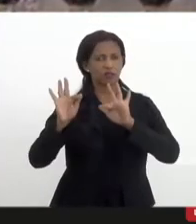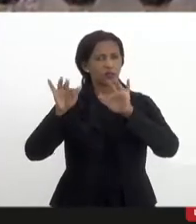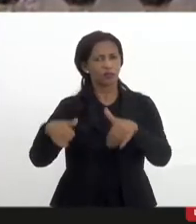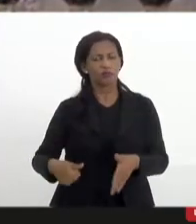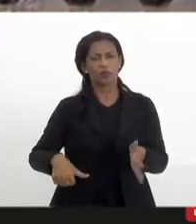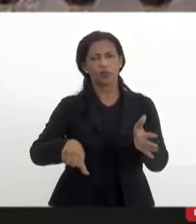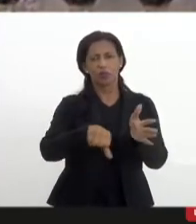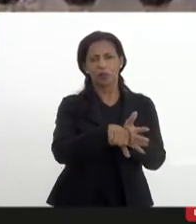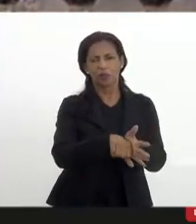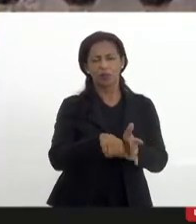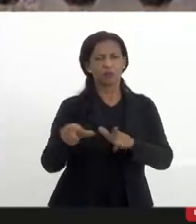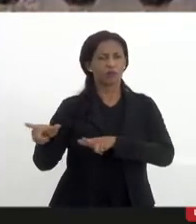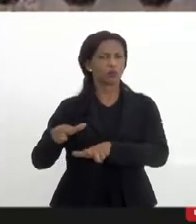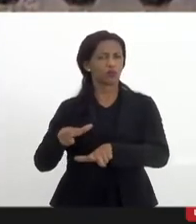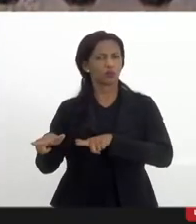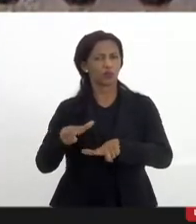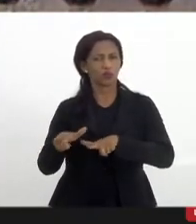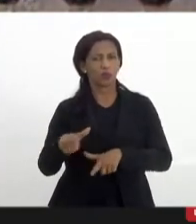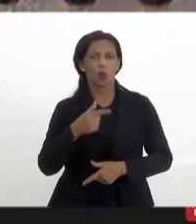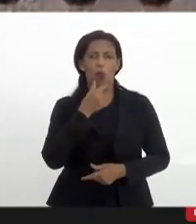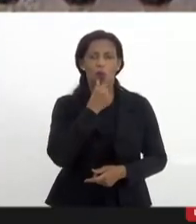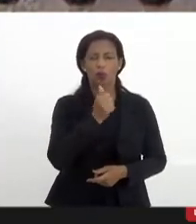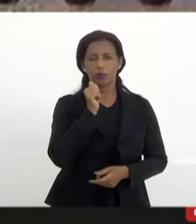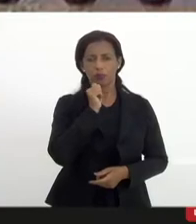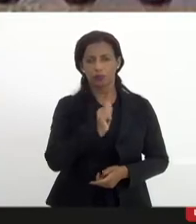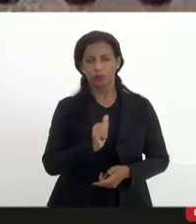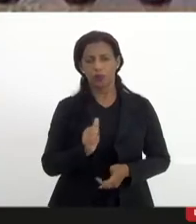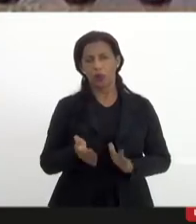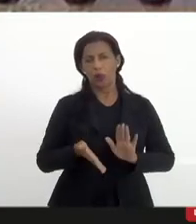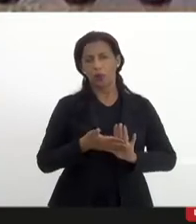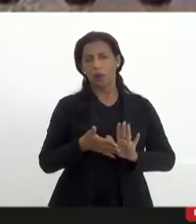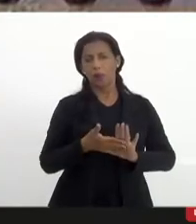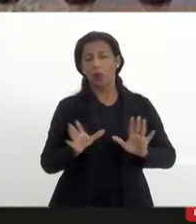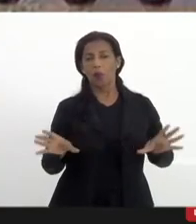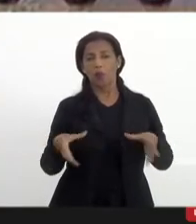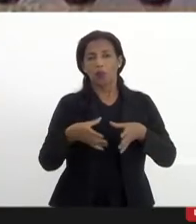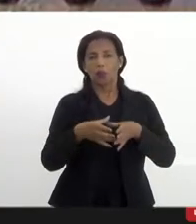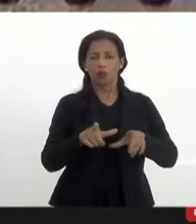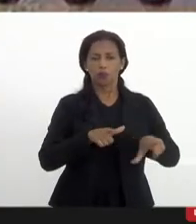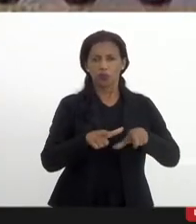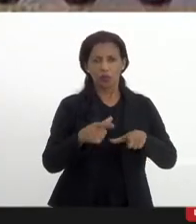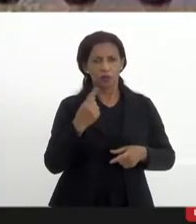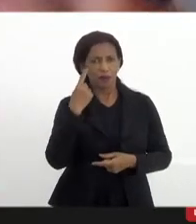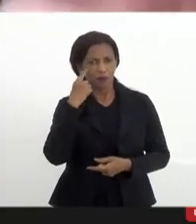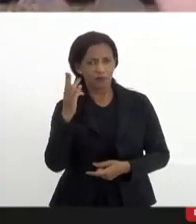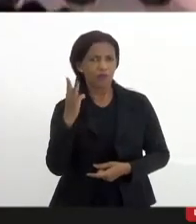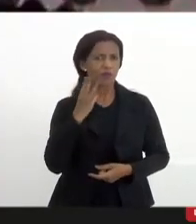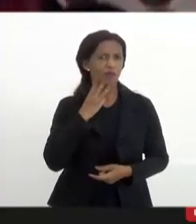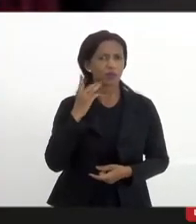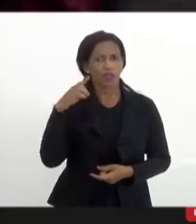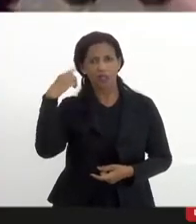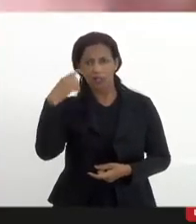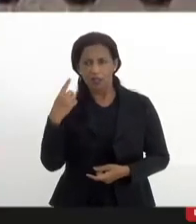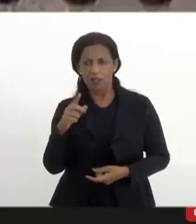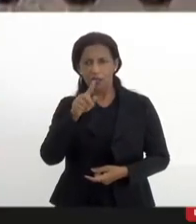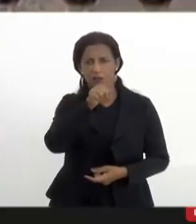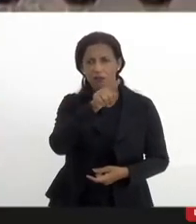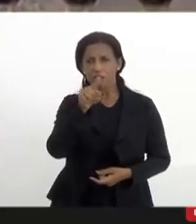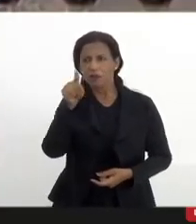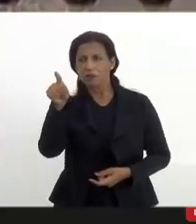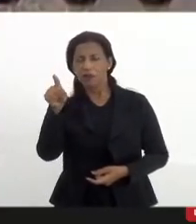criminalização dos trabalhadores e trabalhadoras propor um grupo de trabalho viu o Valdeck Dani é que eu vi aqui